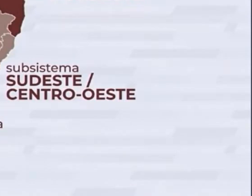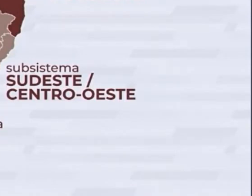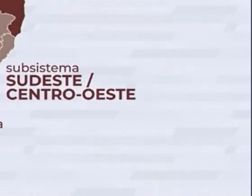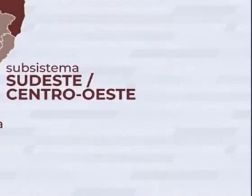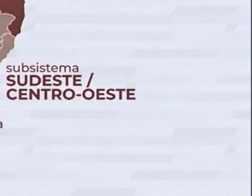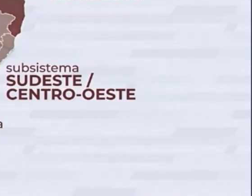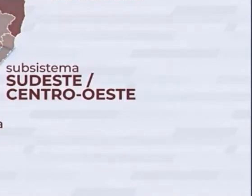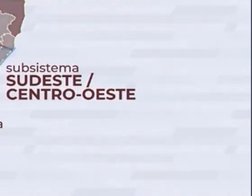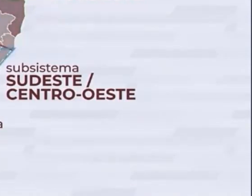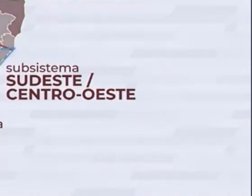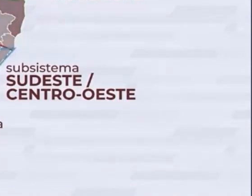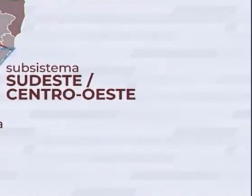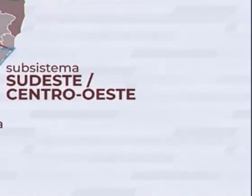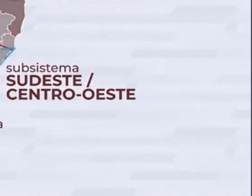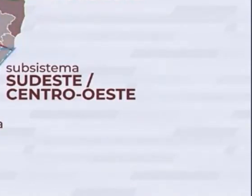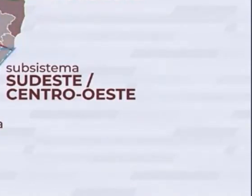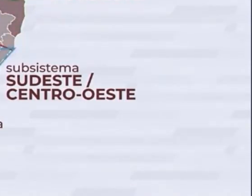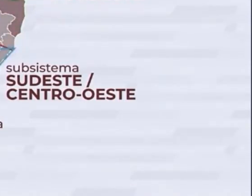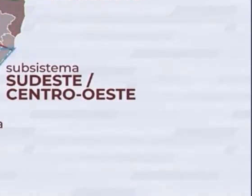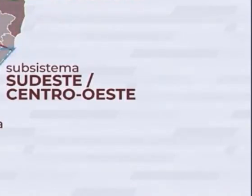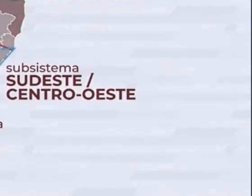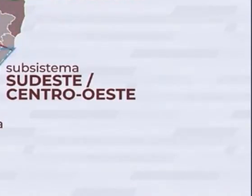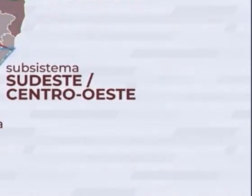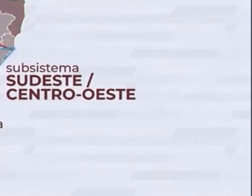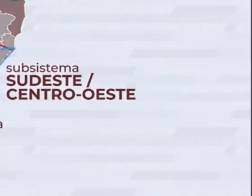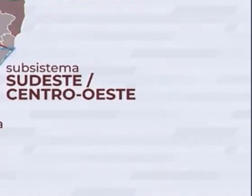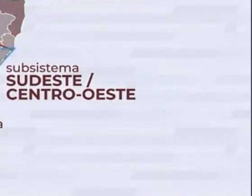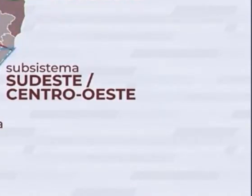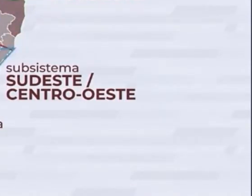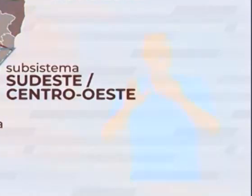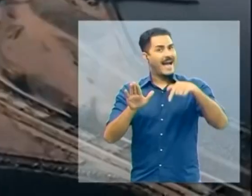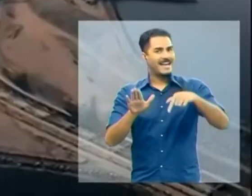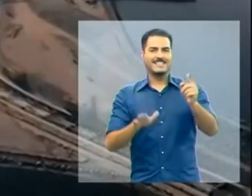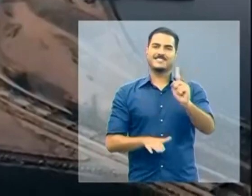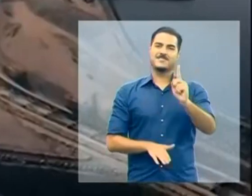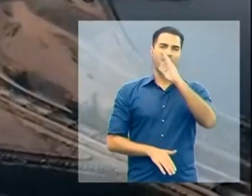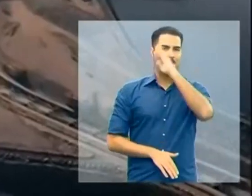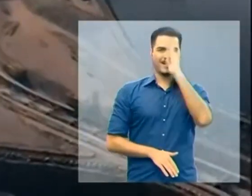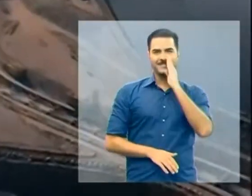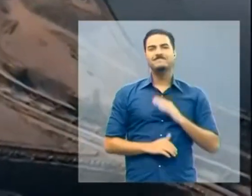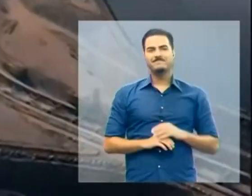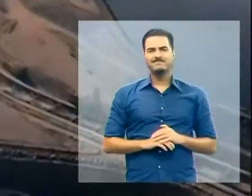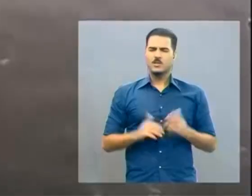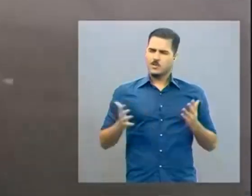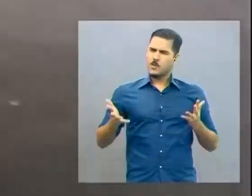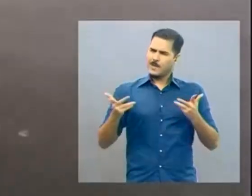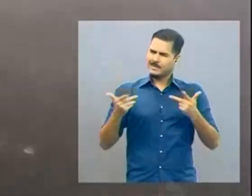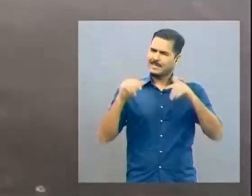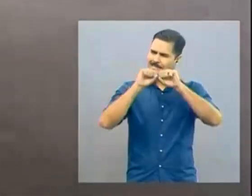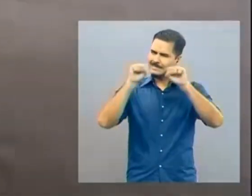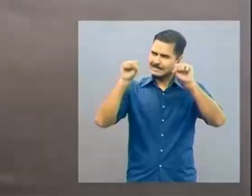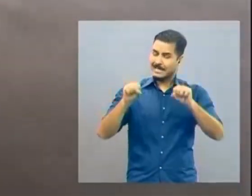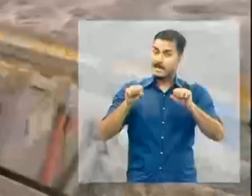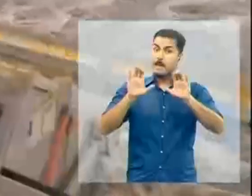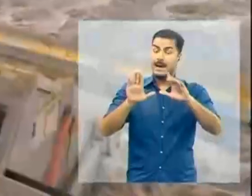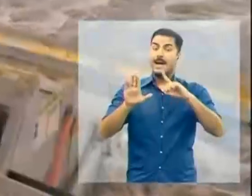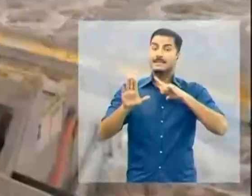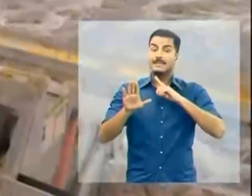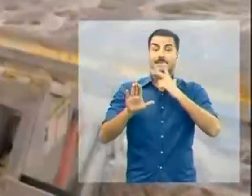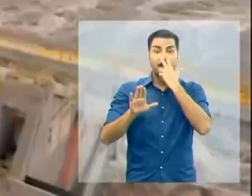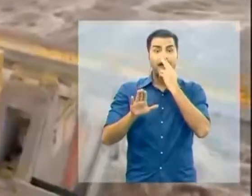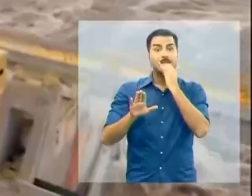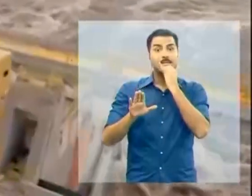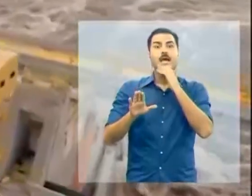A interconexão é feita por meio de uma malha de transmissão. Apesar da qualidade do sistema, ele ainda é considerado